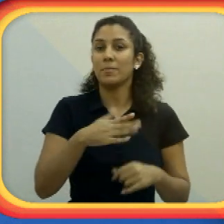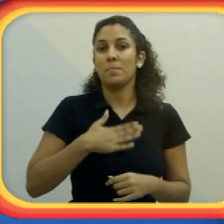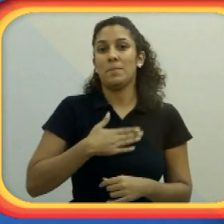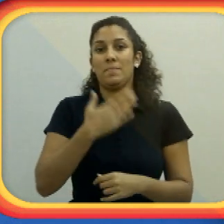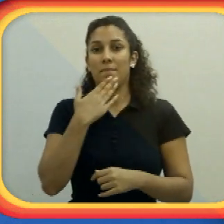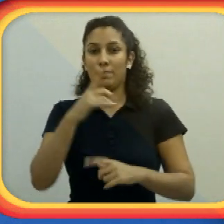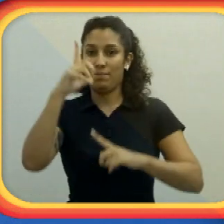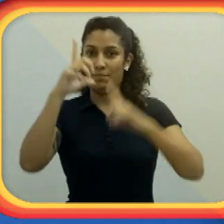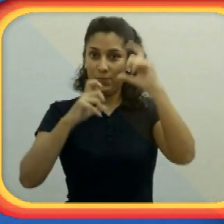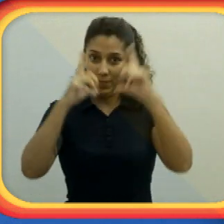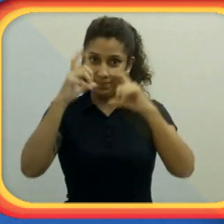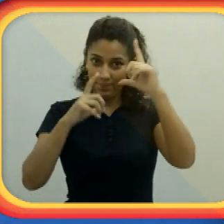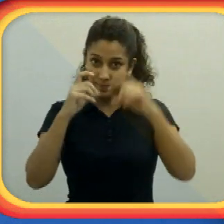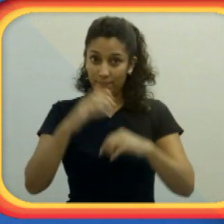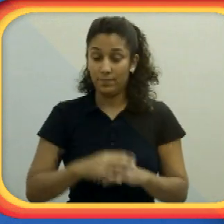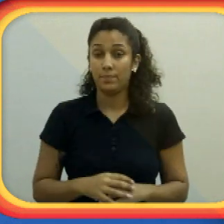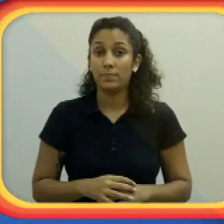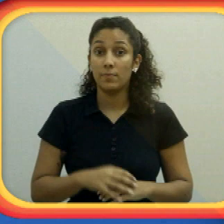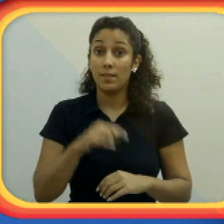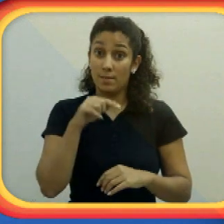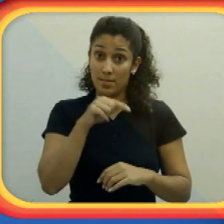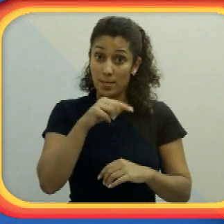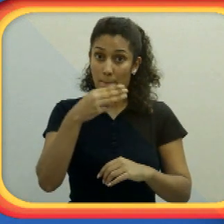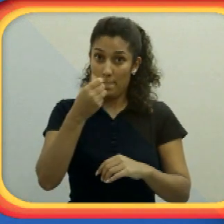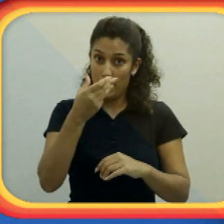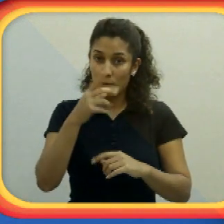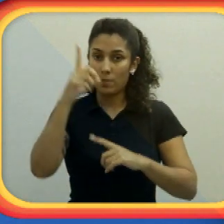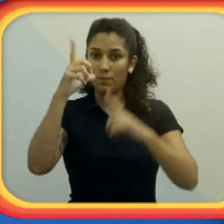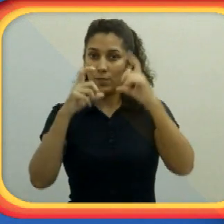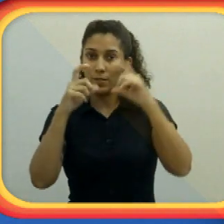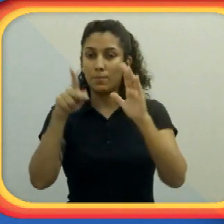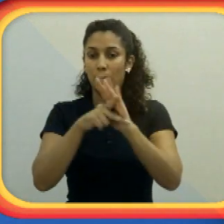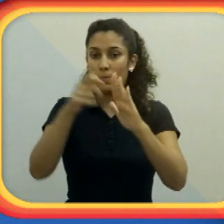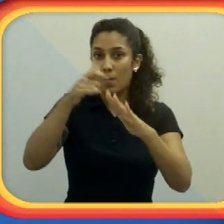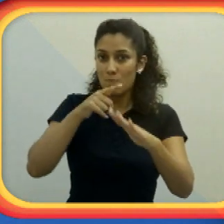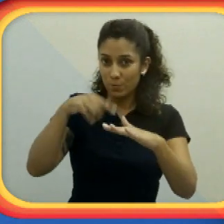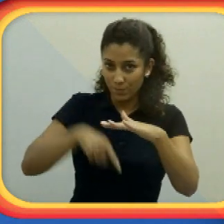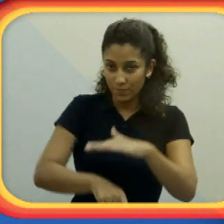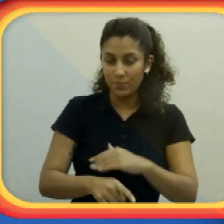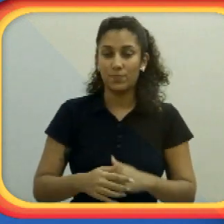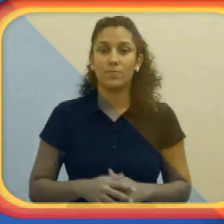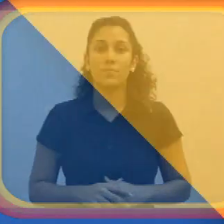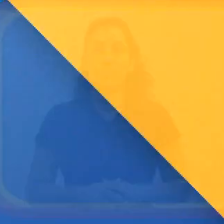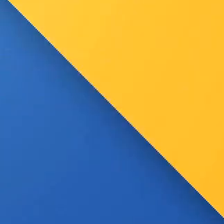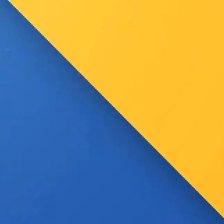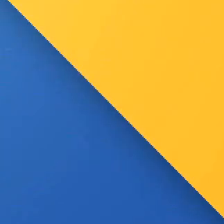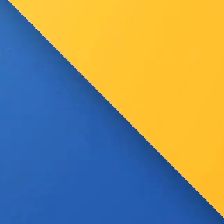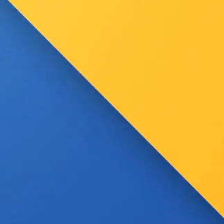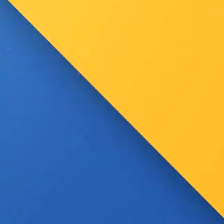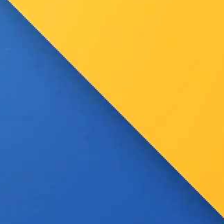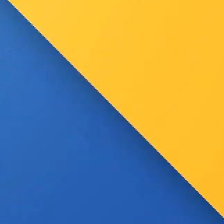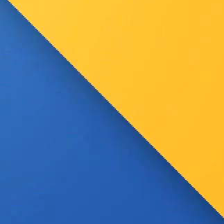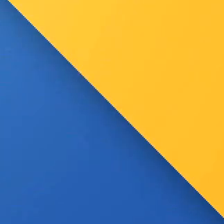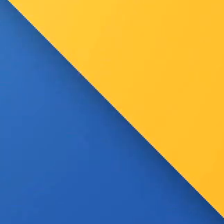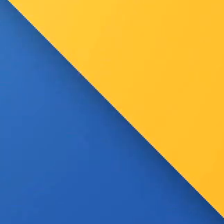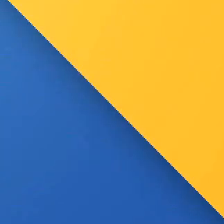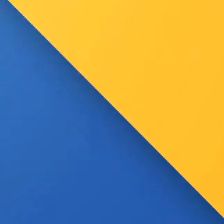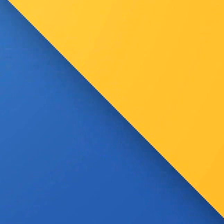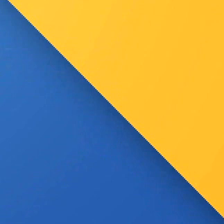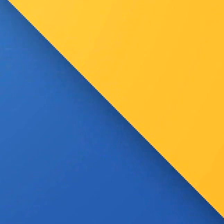bichinhos pequenos, bichinhos de centímetros, às vezes milímetros. Então essa é a minha preferência, a